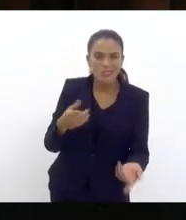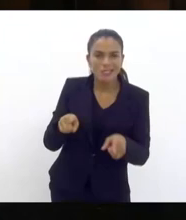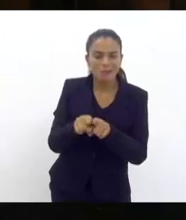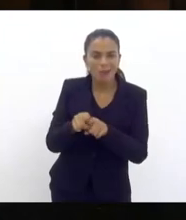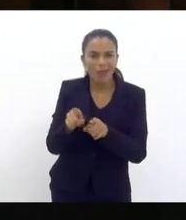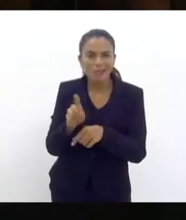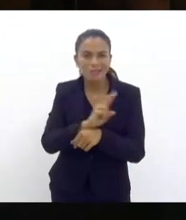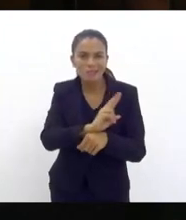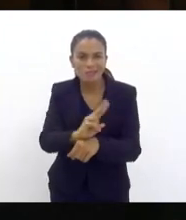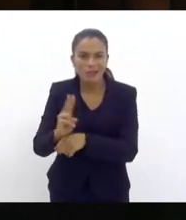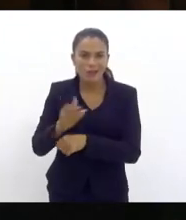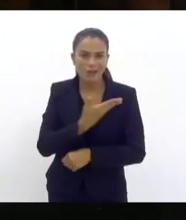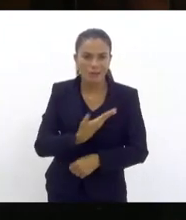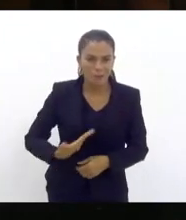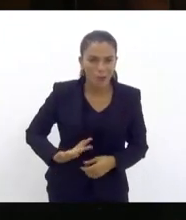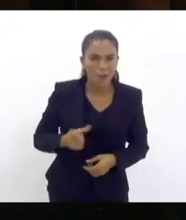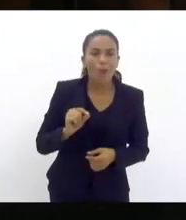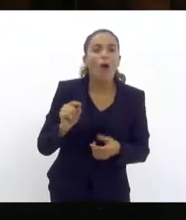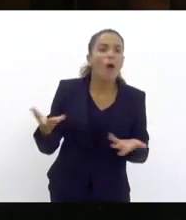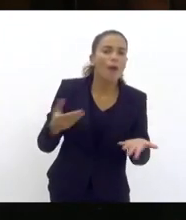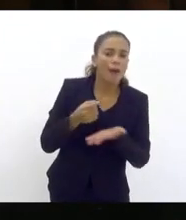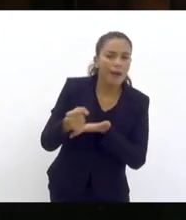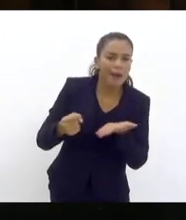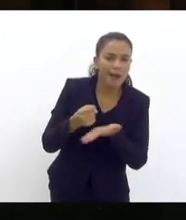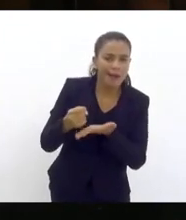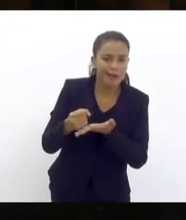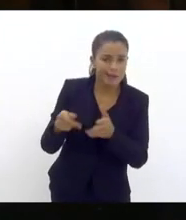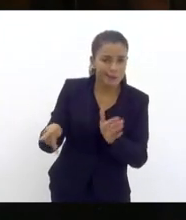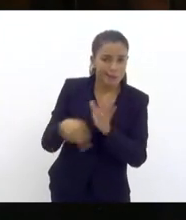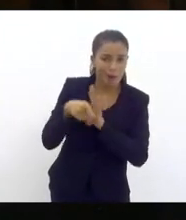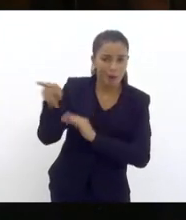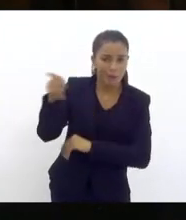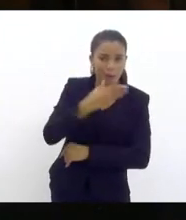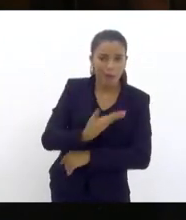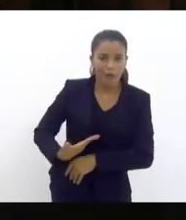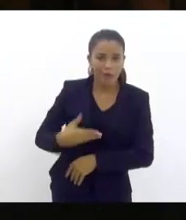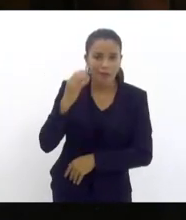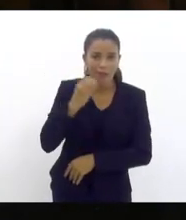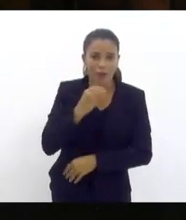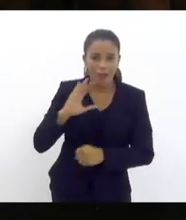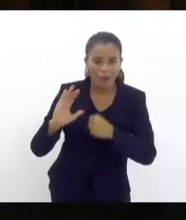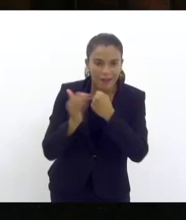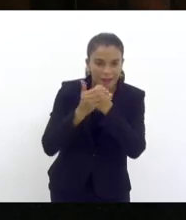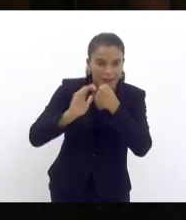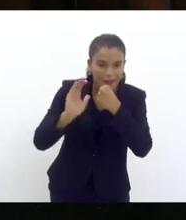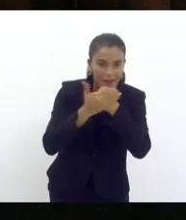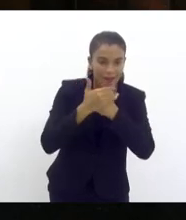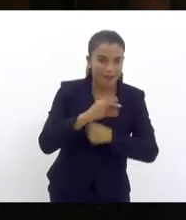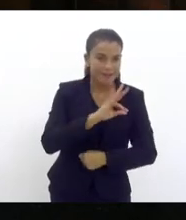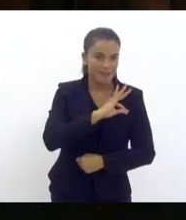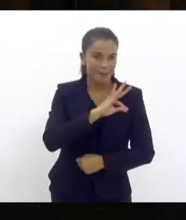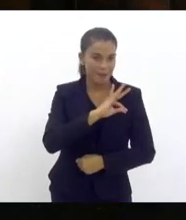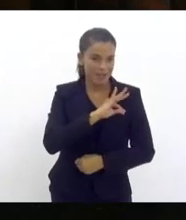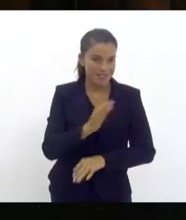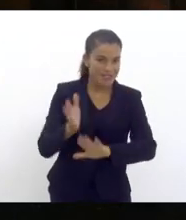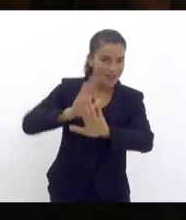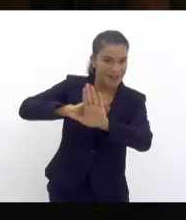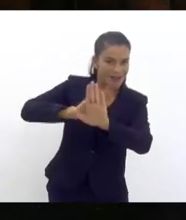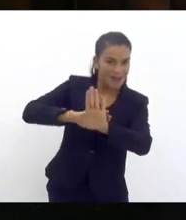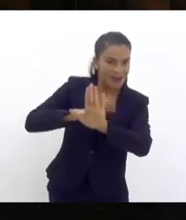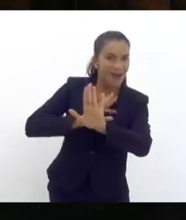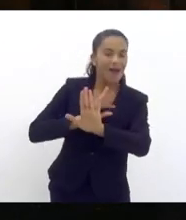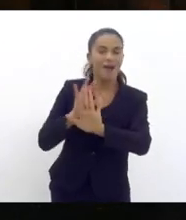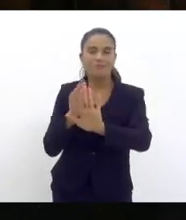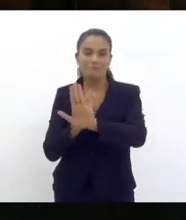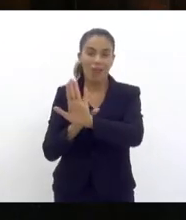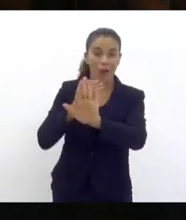insegurança pública pautada pelo governador que é covarde, que se esconde atrás das polícias e não apresenta uma política